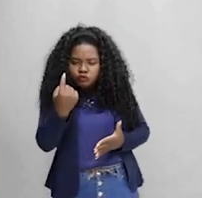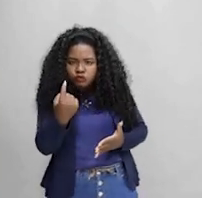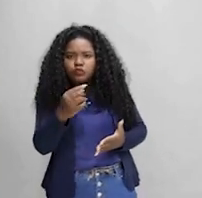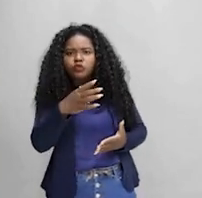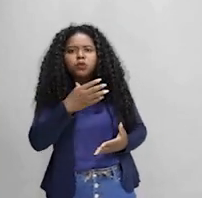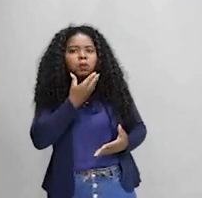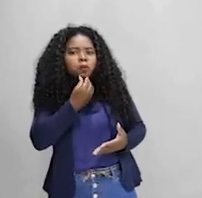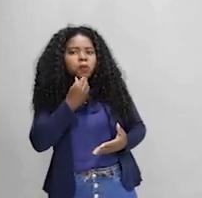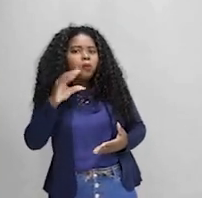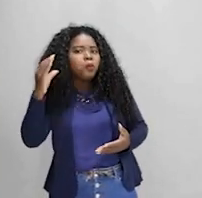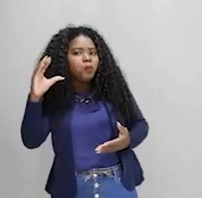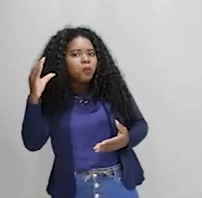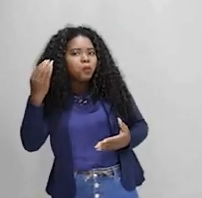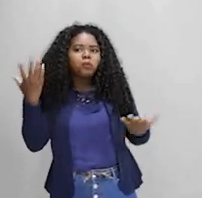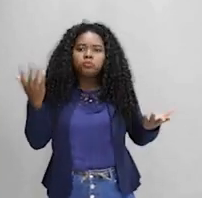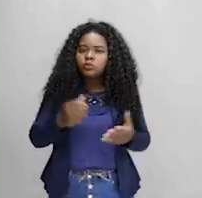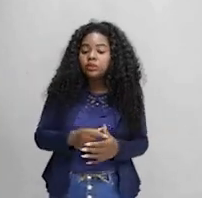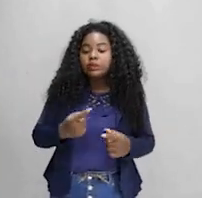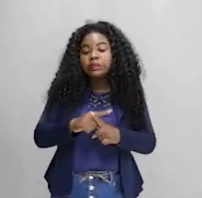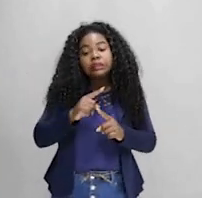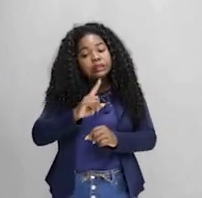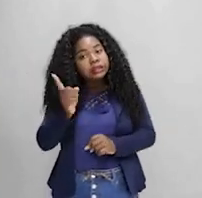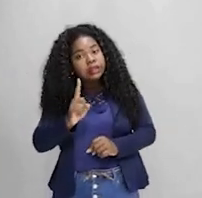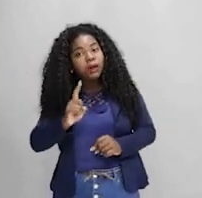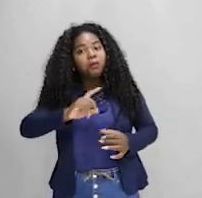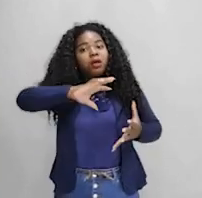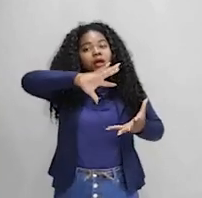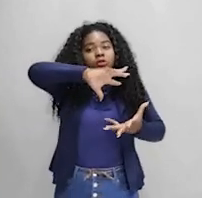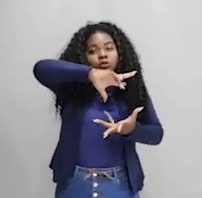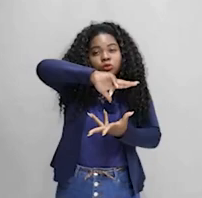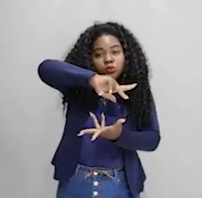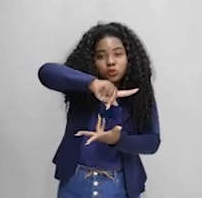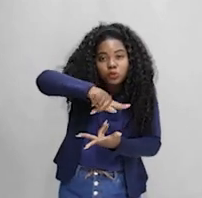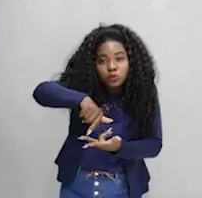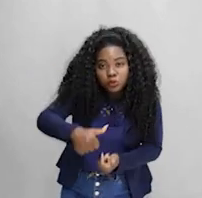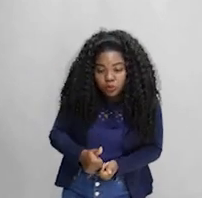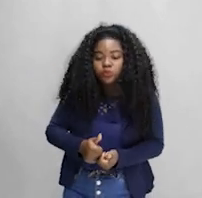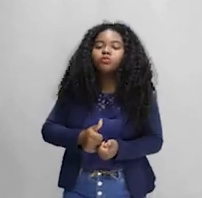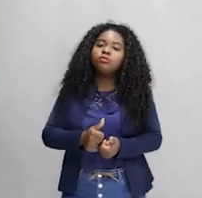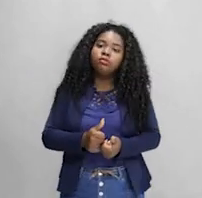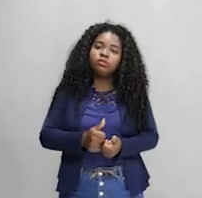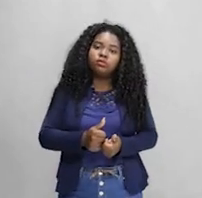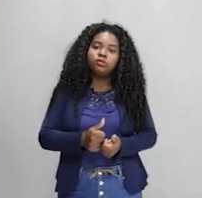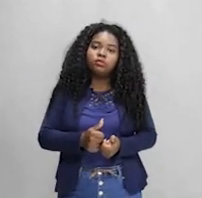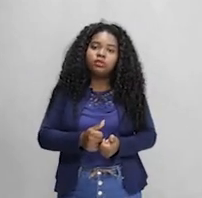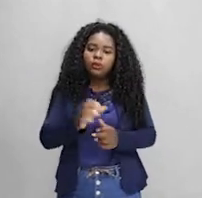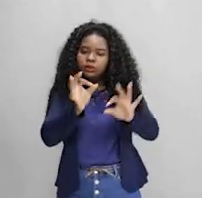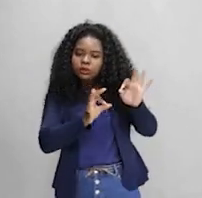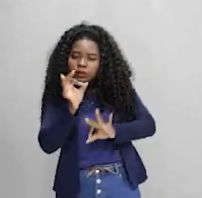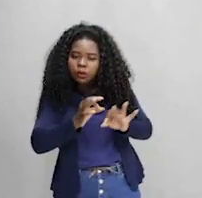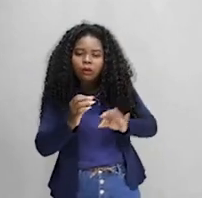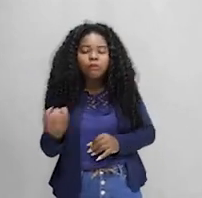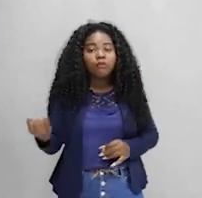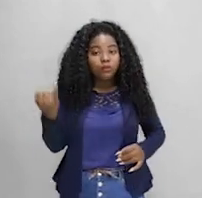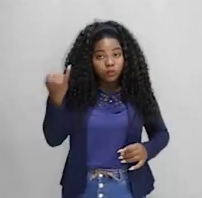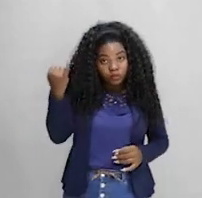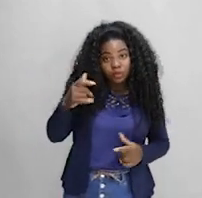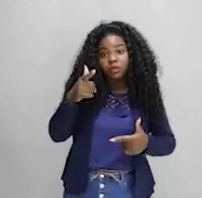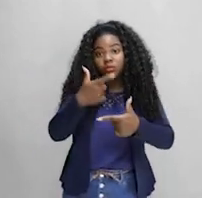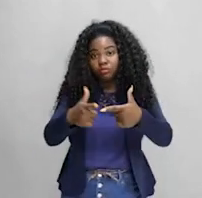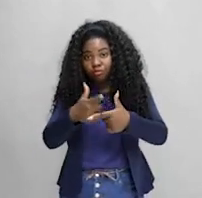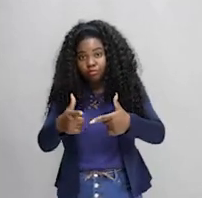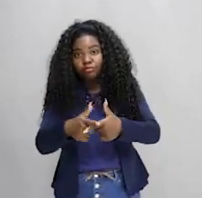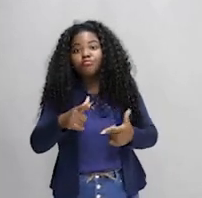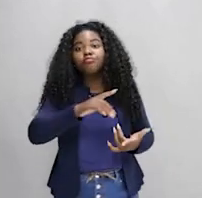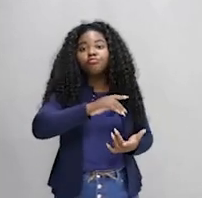mas de cientistas do mundo todo, galera. Então, esse órgão tem uma função muito importante acerca das problemáticas